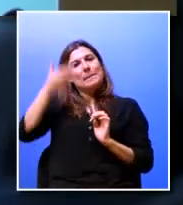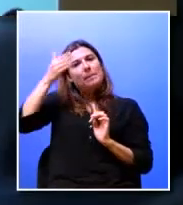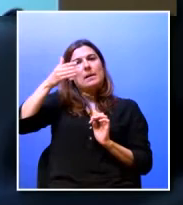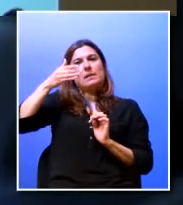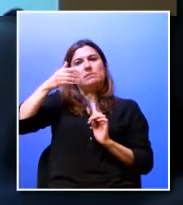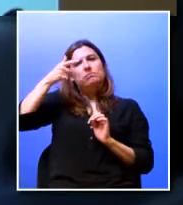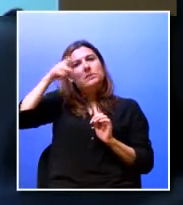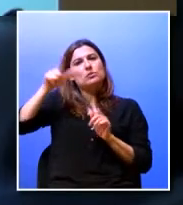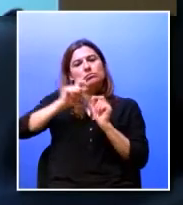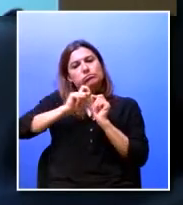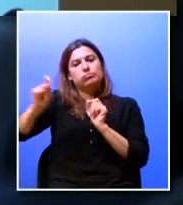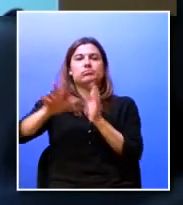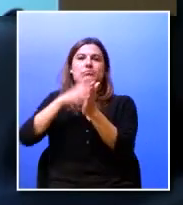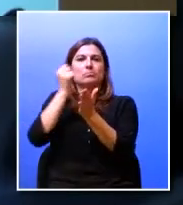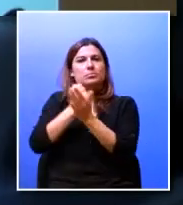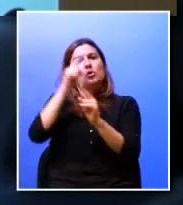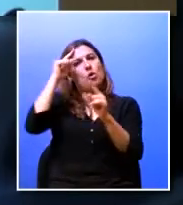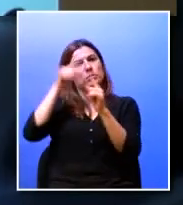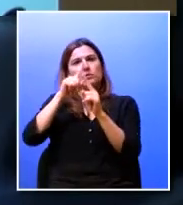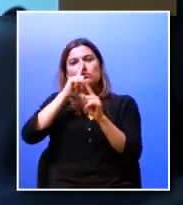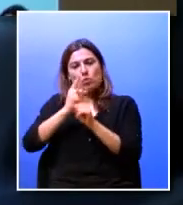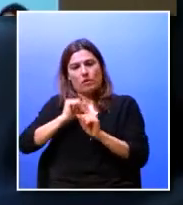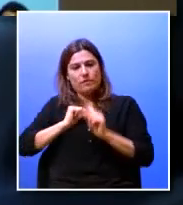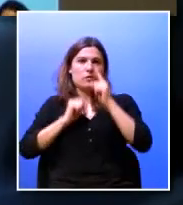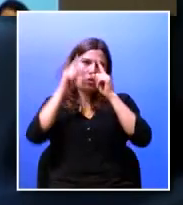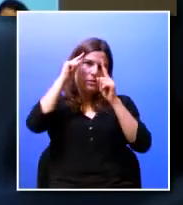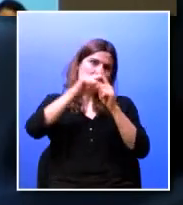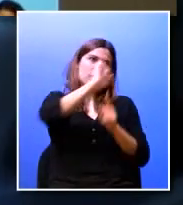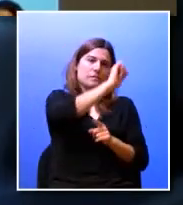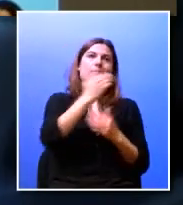consigamos todos alcançar os nossos objetivos muito obrigado